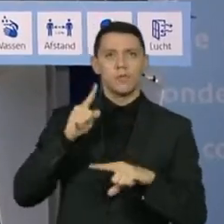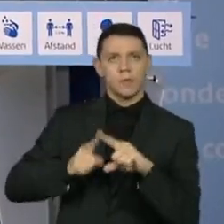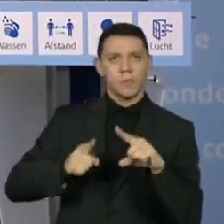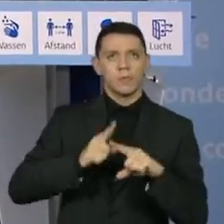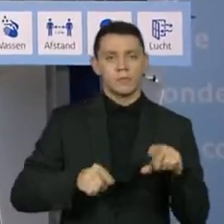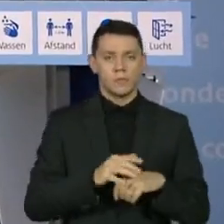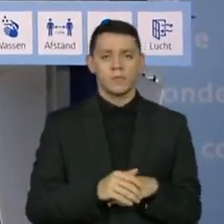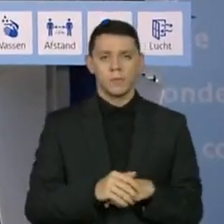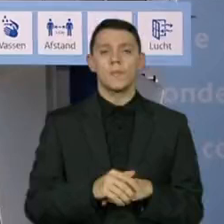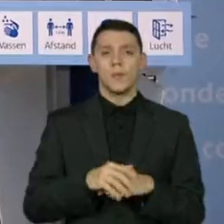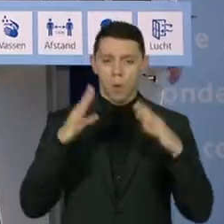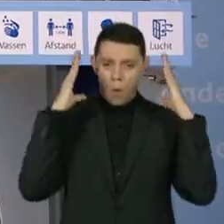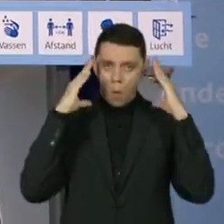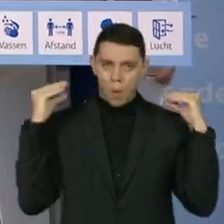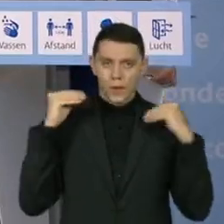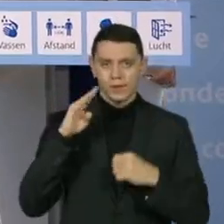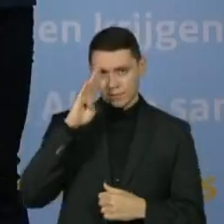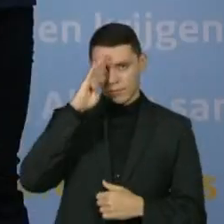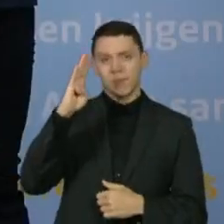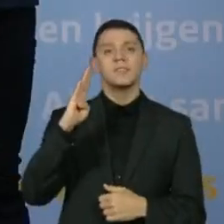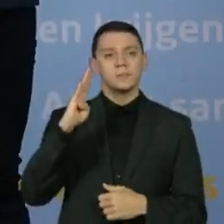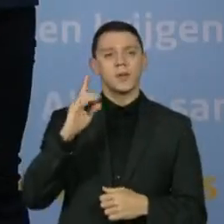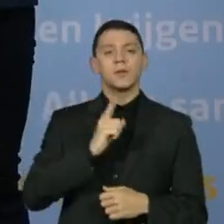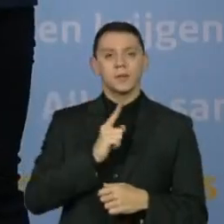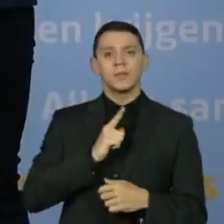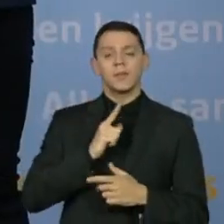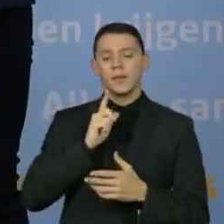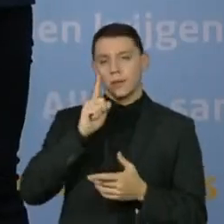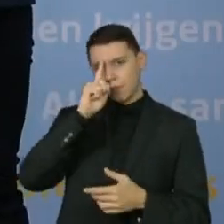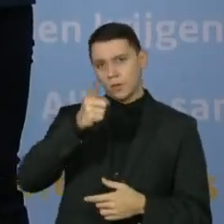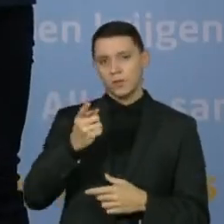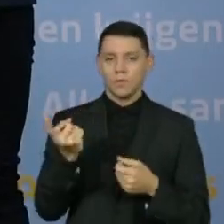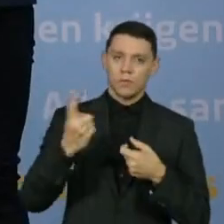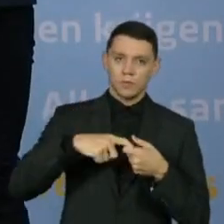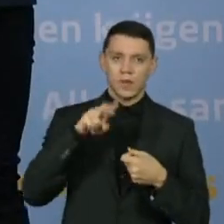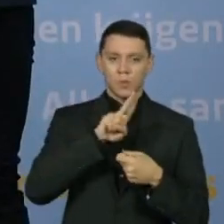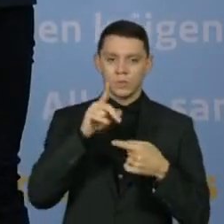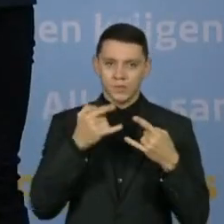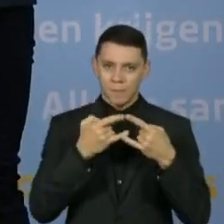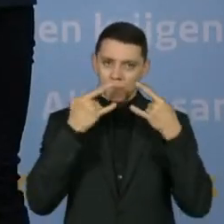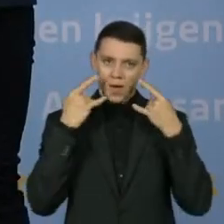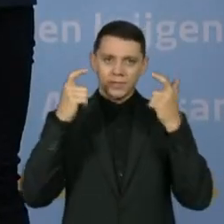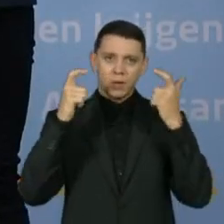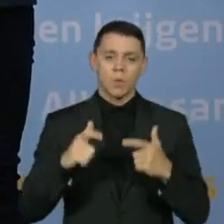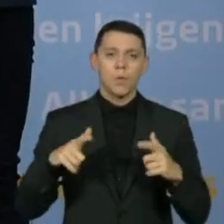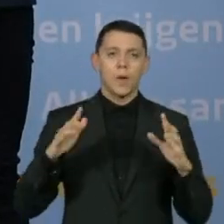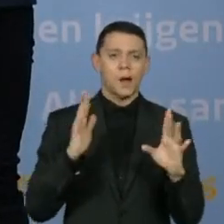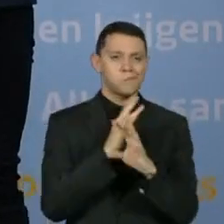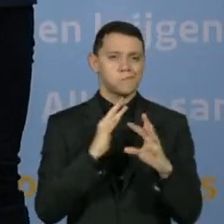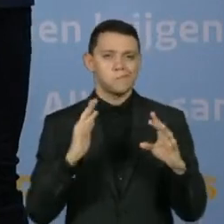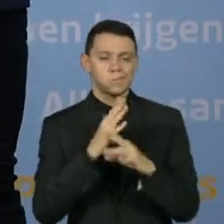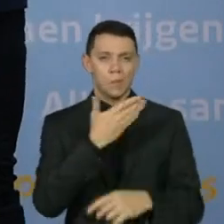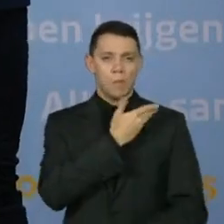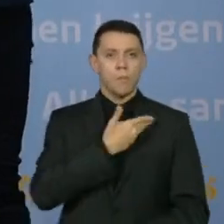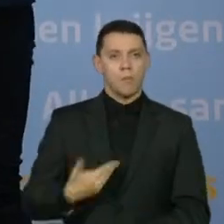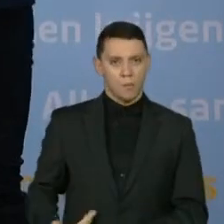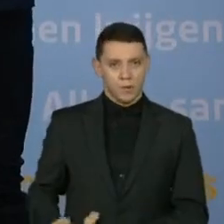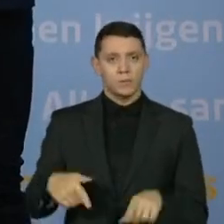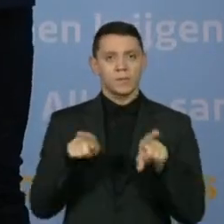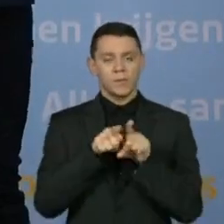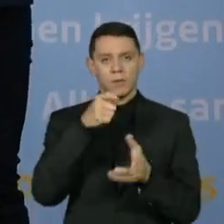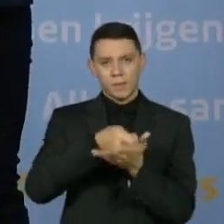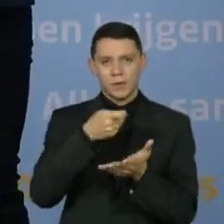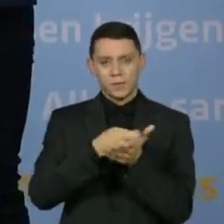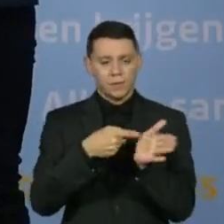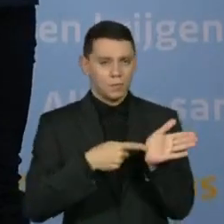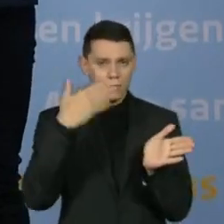vêm da Holanda, que anunciou a retomada do uso obrigatório de máscaras em vários locais públicos, além da exigência do passaporte